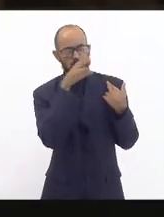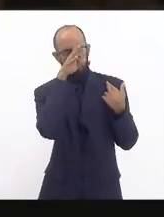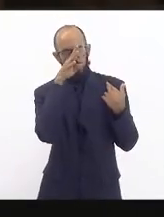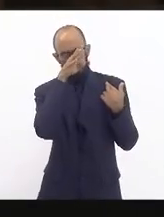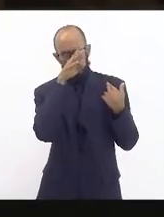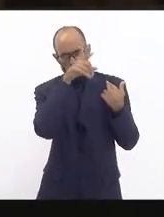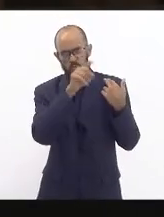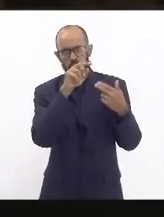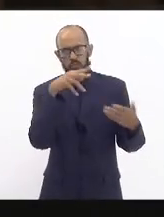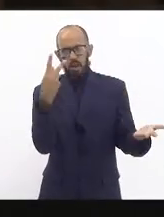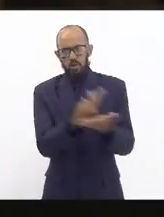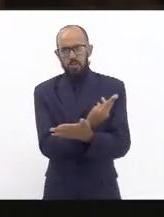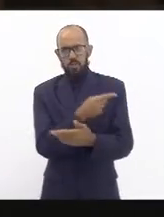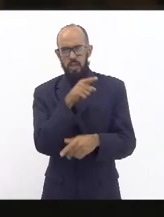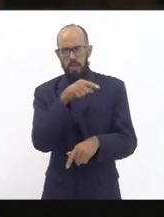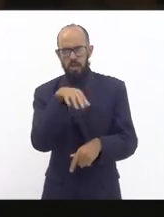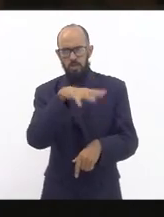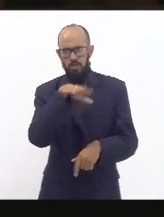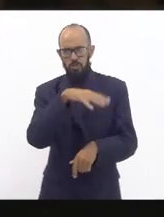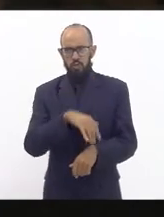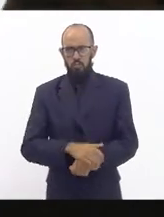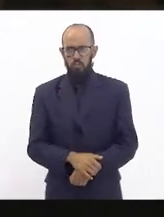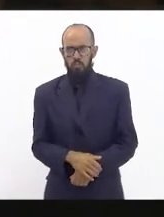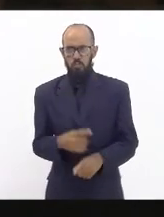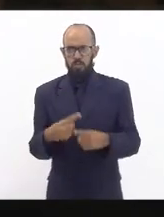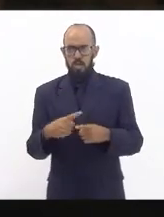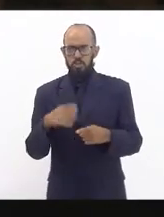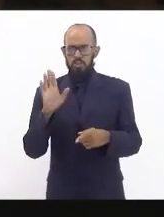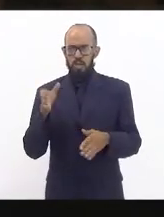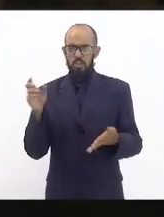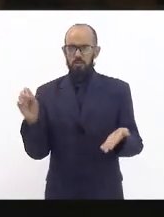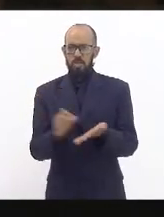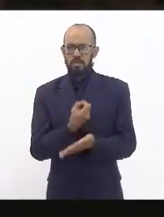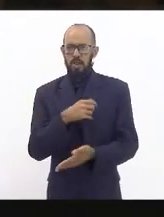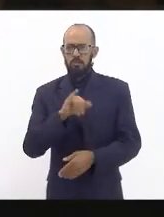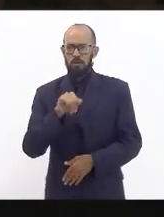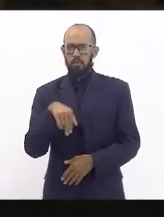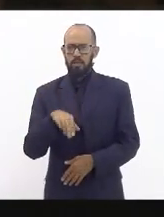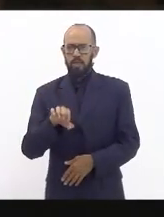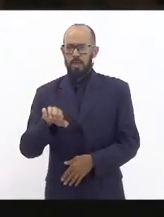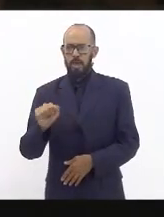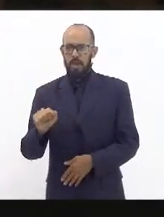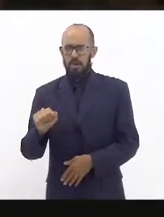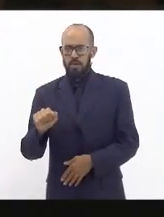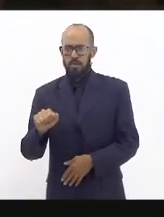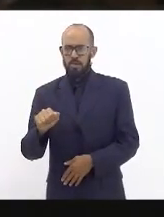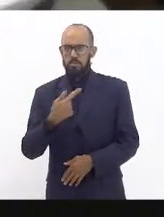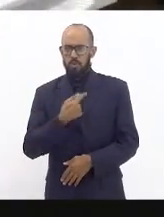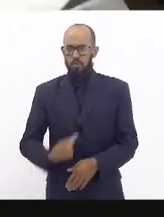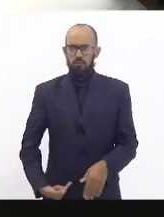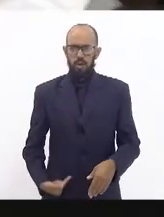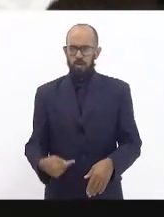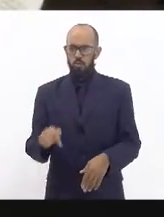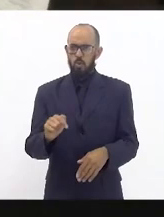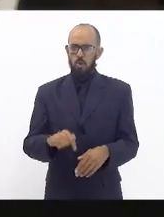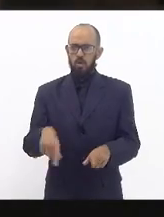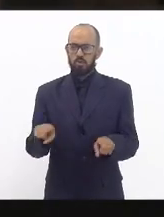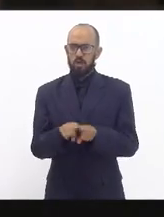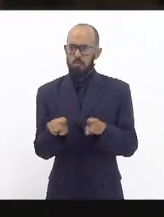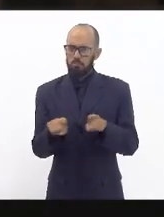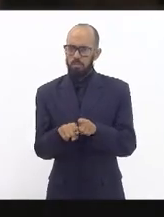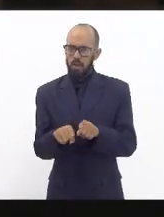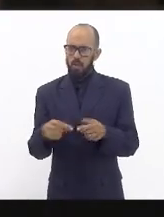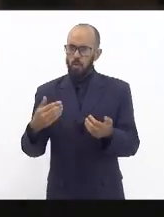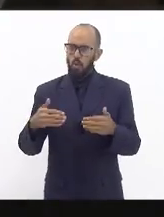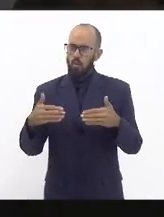vai acontecer na nossa região infelizmente porque já está assinado pelo INEA já está assinado pelo governador com aval do do